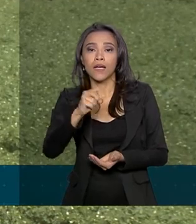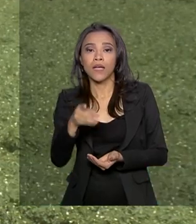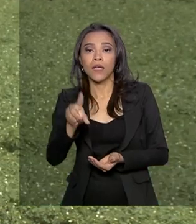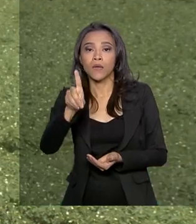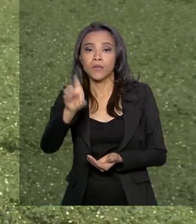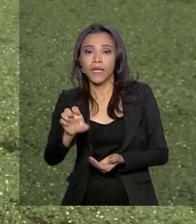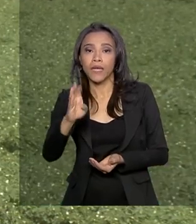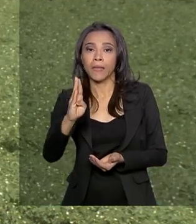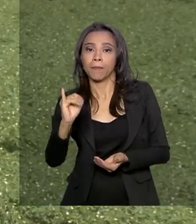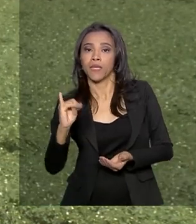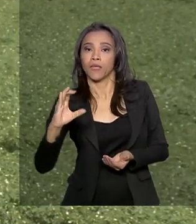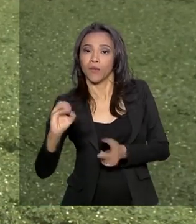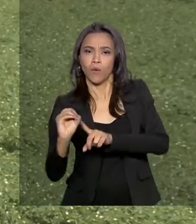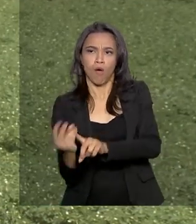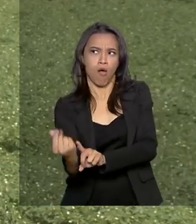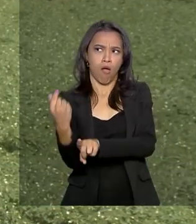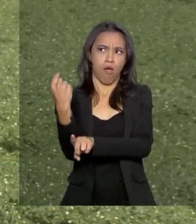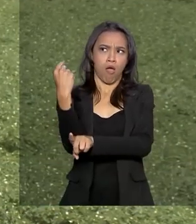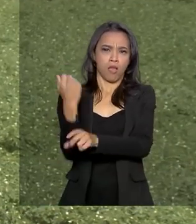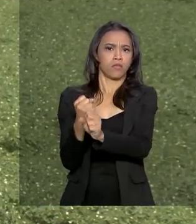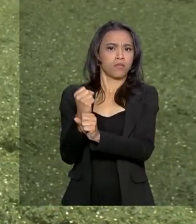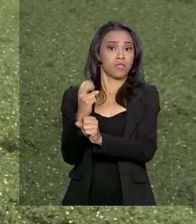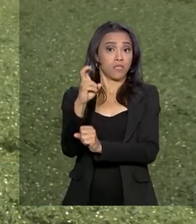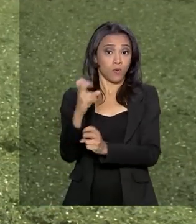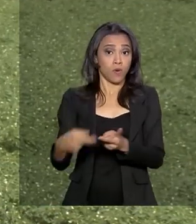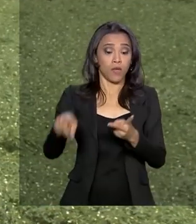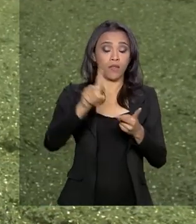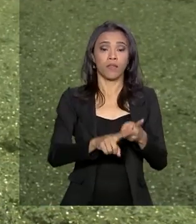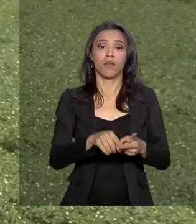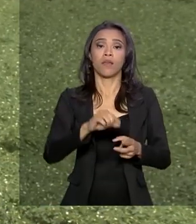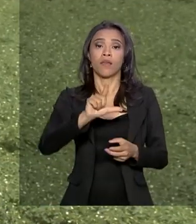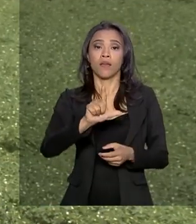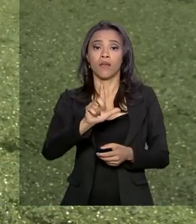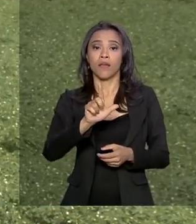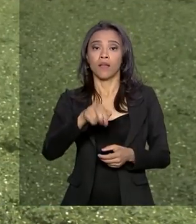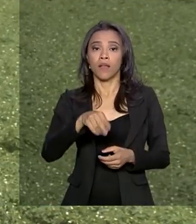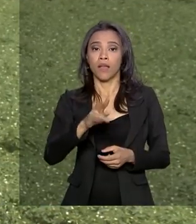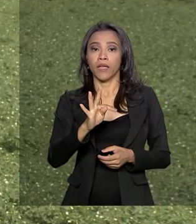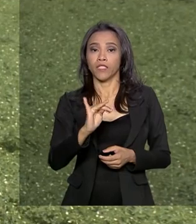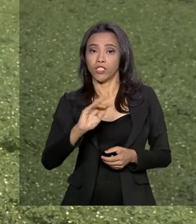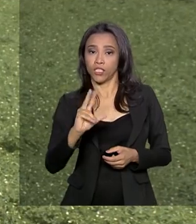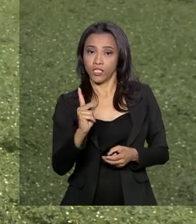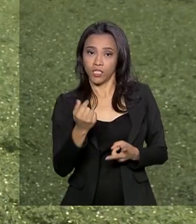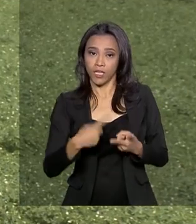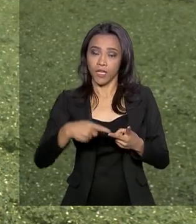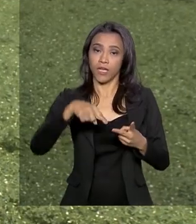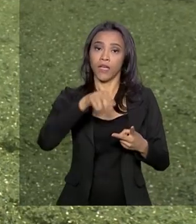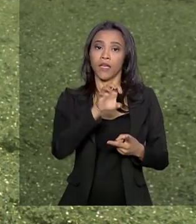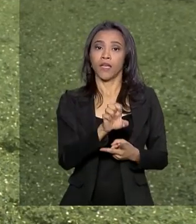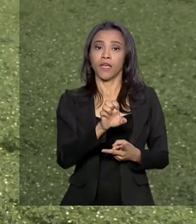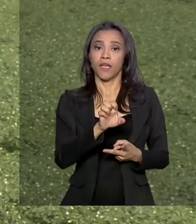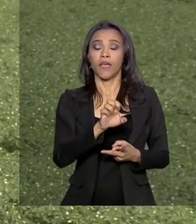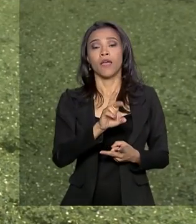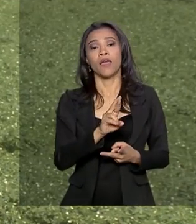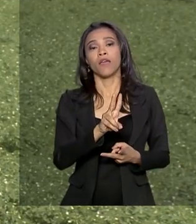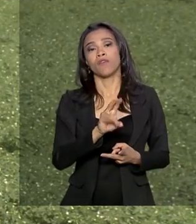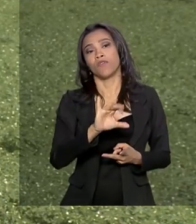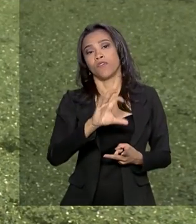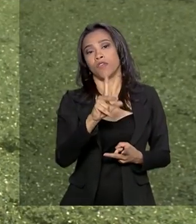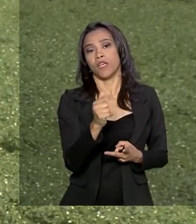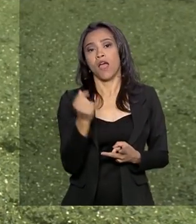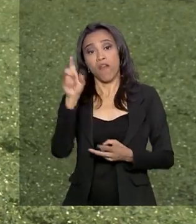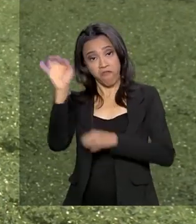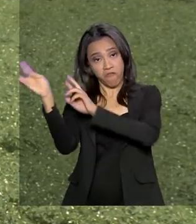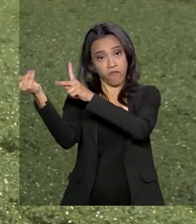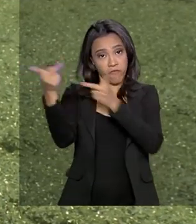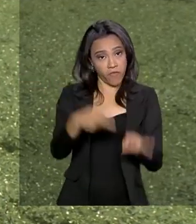existe há cinco anos. A lentilha e a ervilha consumidas no país são importadas. Por isso,